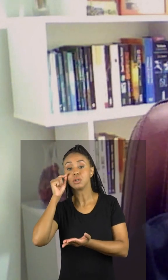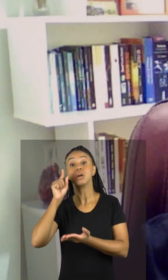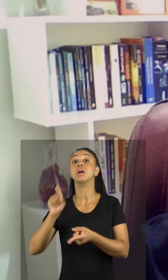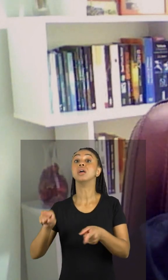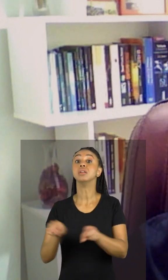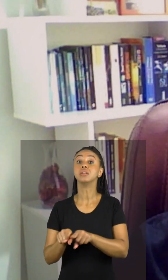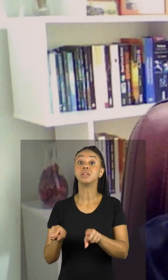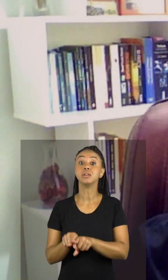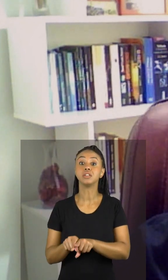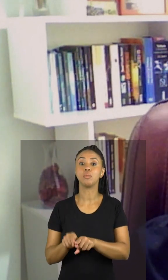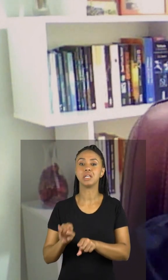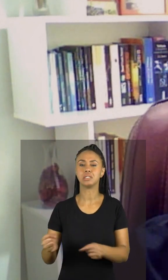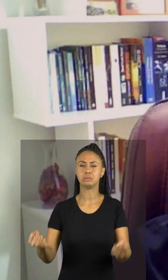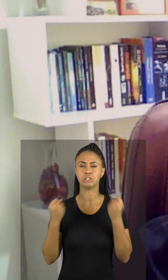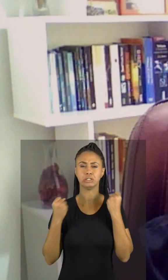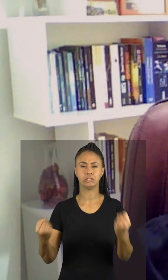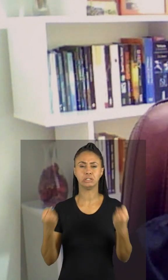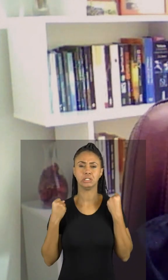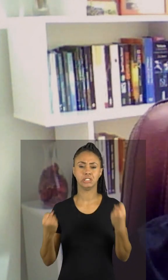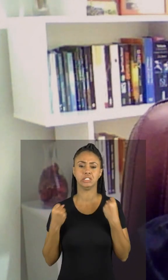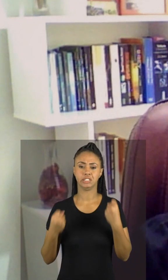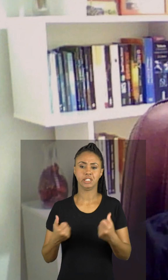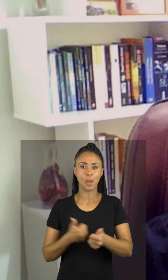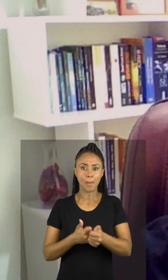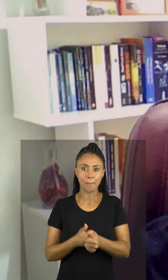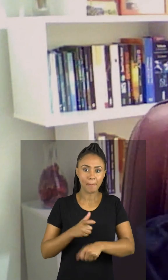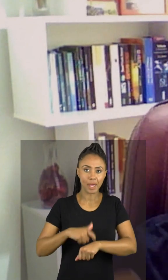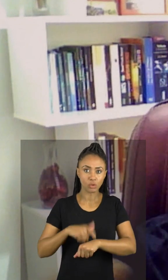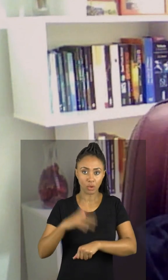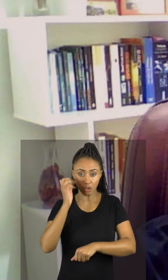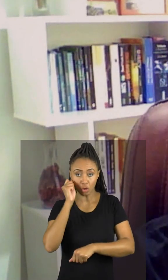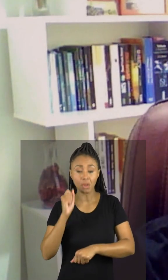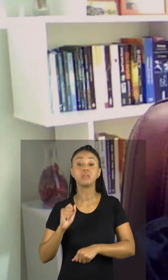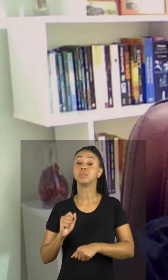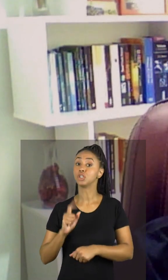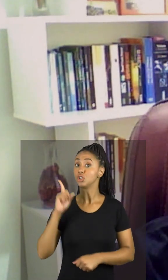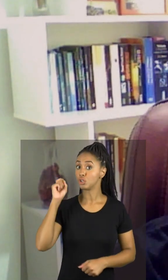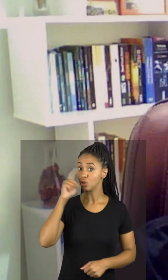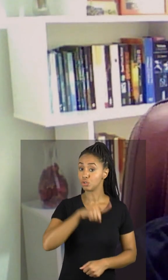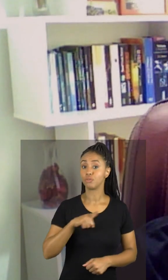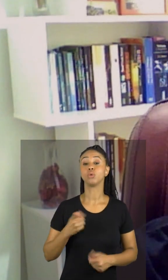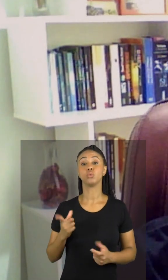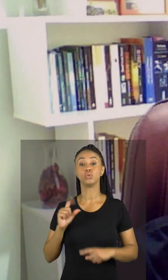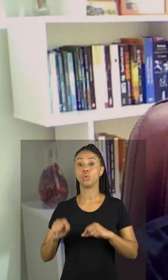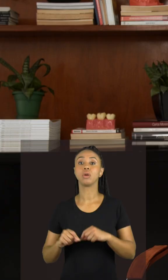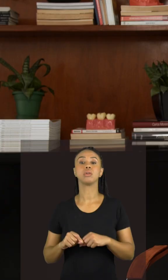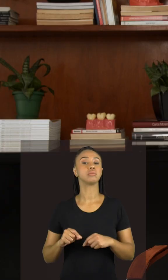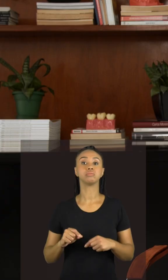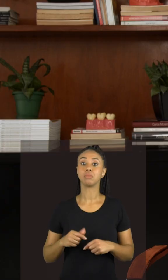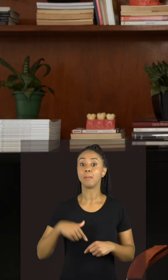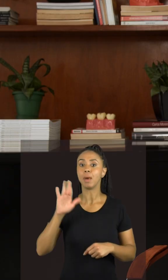atividade física pesada, mais próximo do horário de dormir, aumenta também o número de despertares durante a noite de sono.